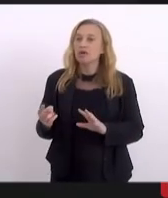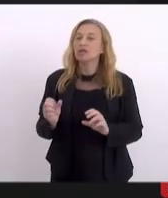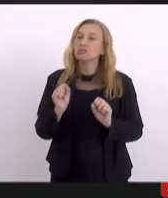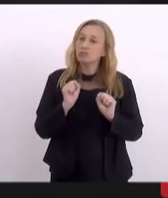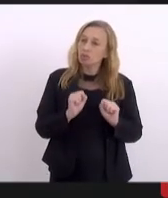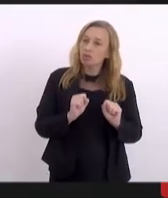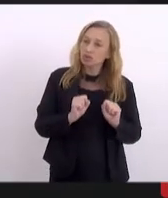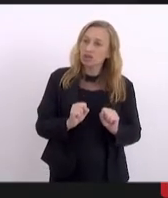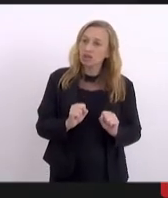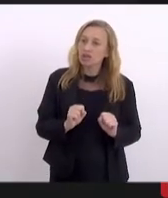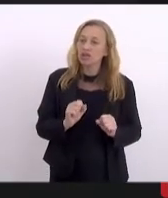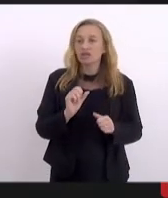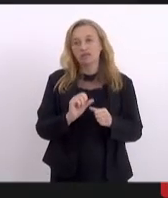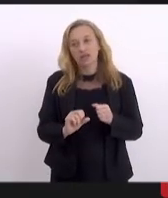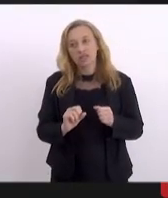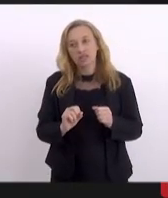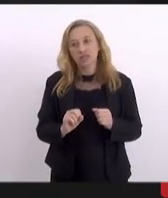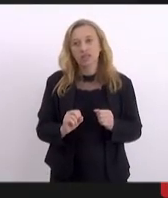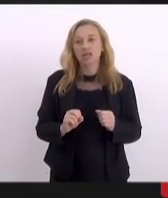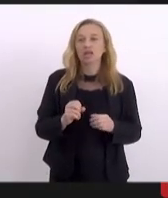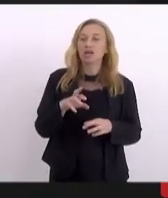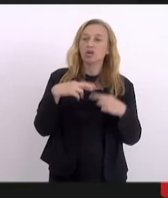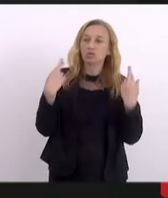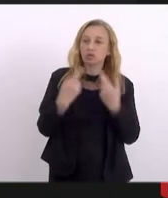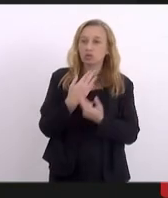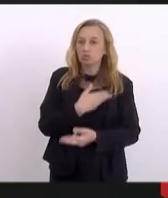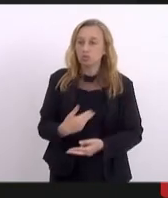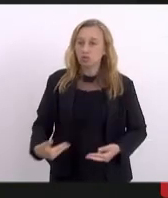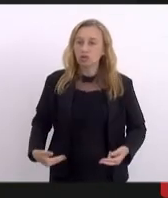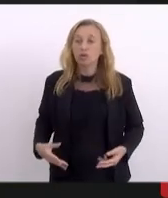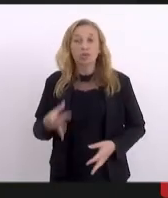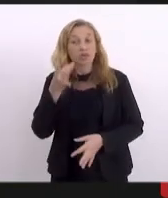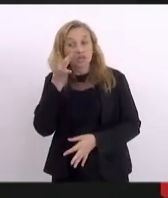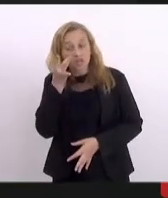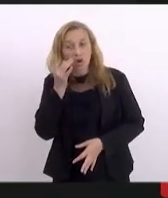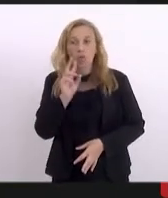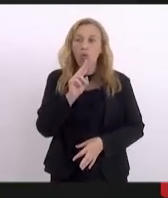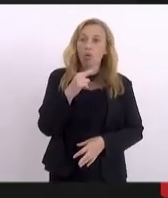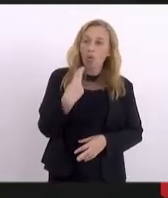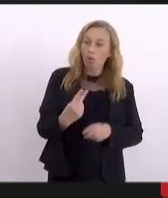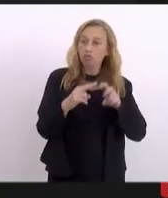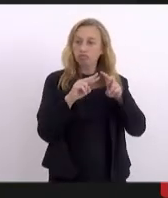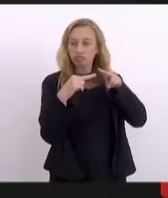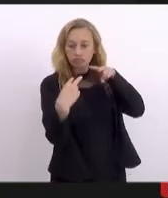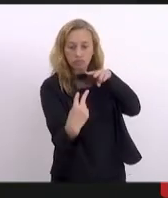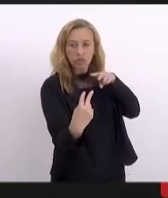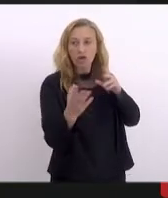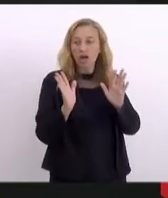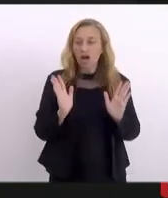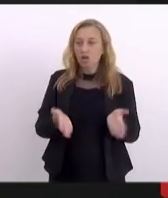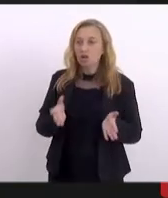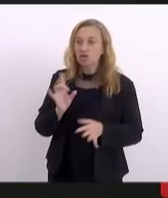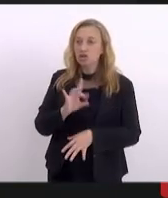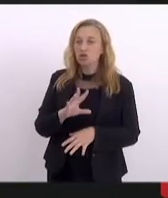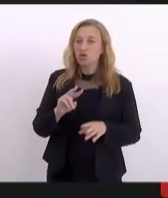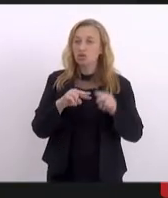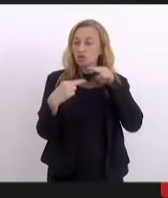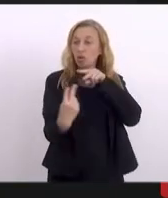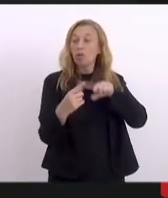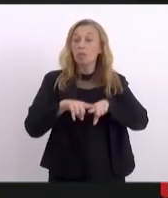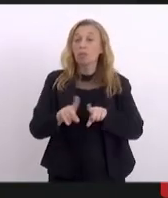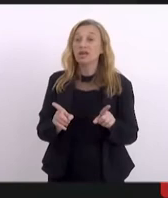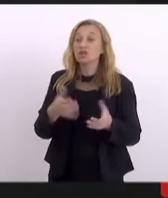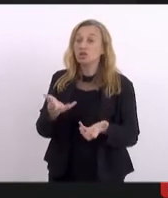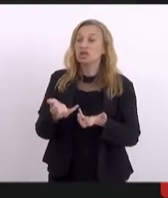vamos poder realizar audiências públicas de forma presencial ou virtual, que até agora só tem sido virtual, mas eu